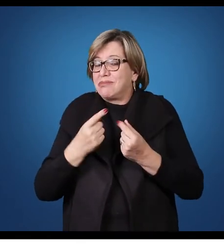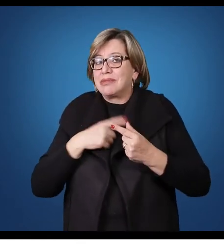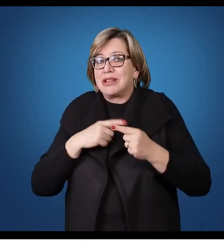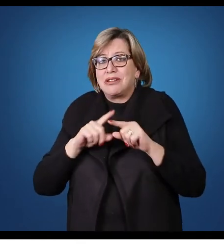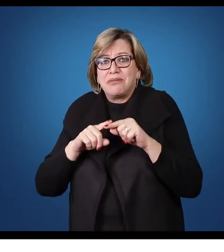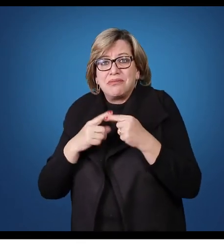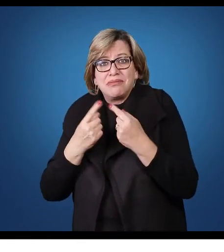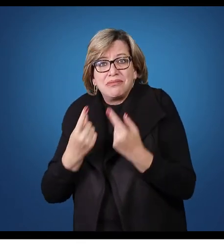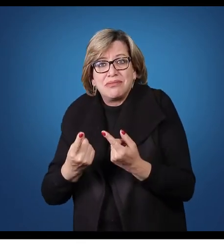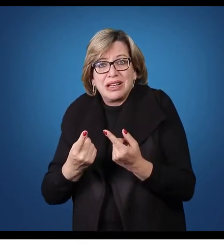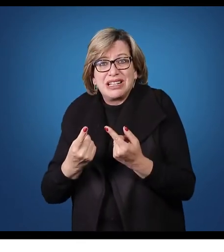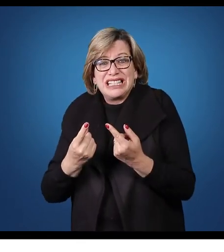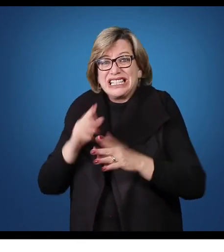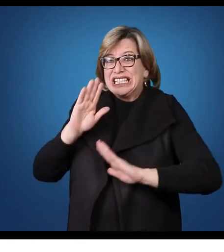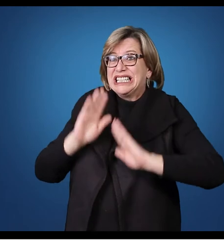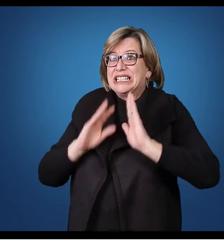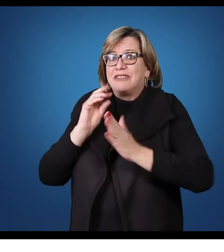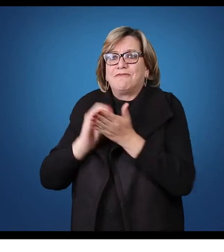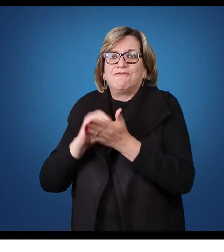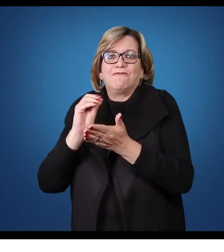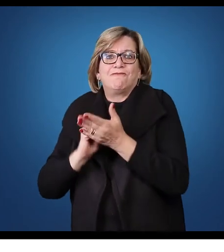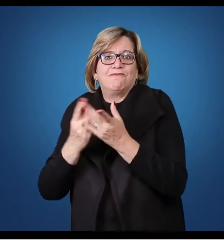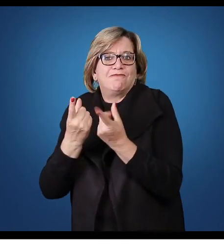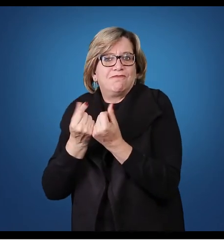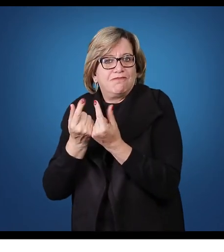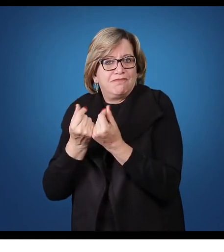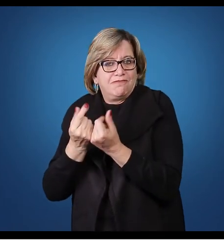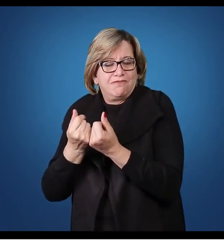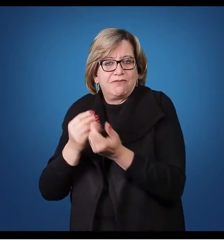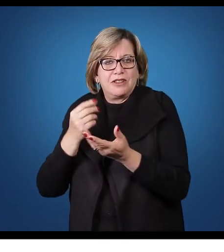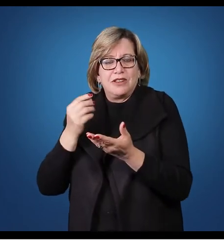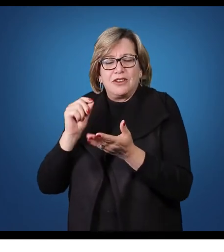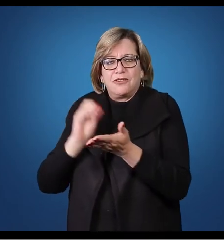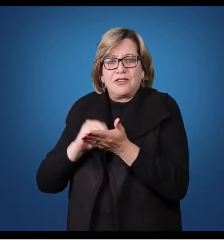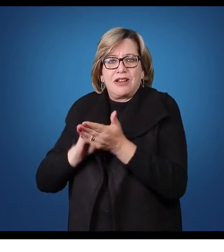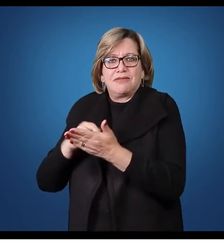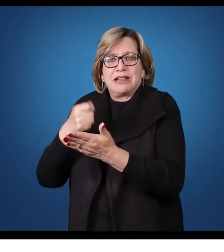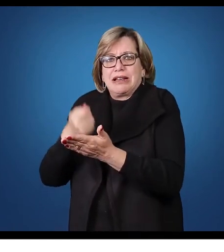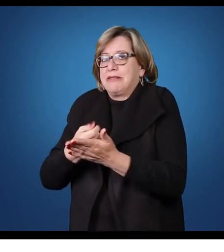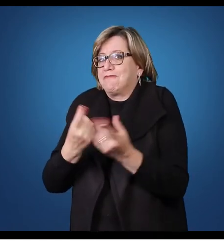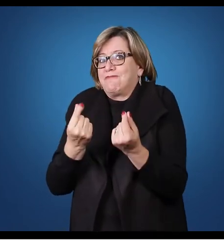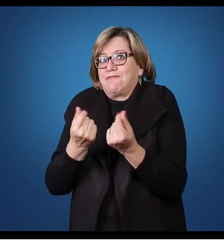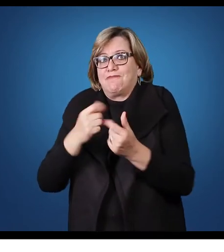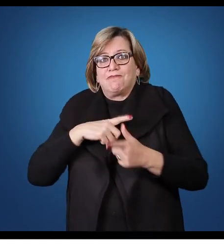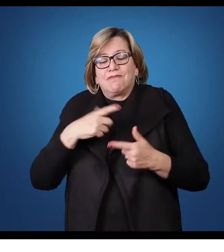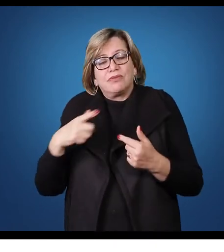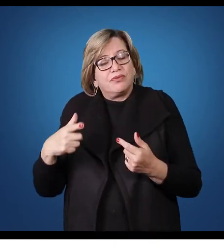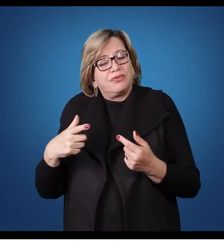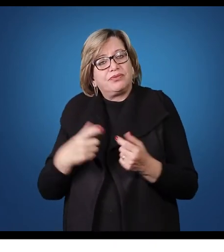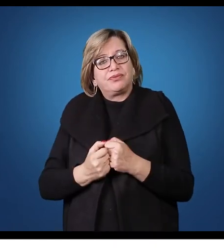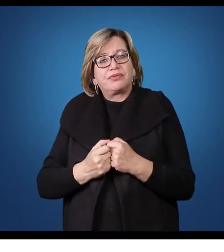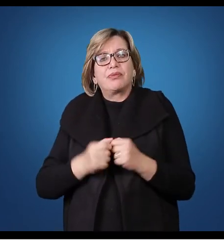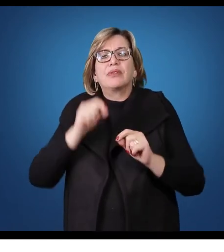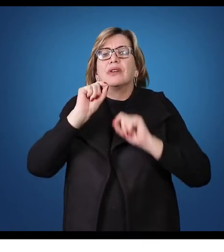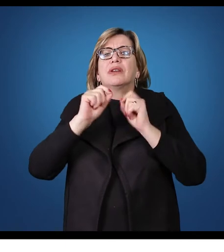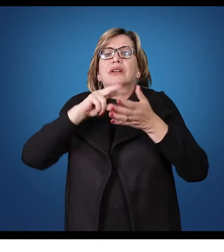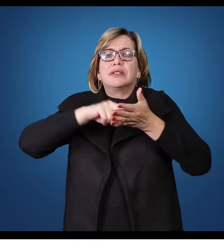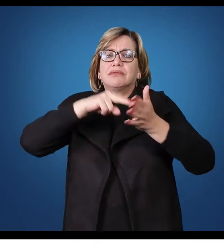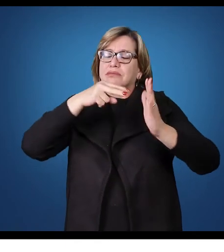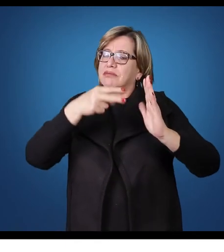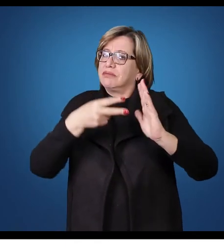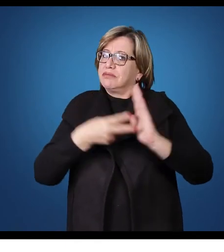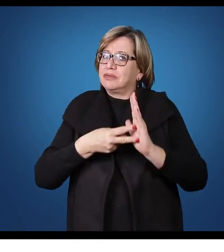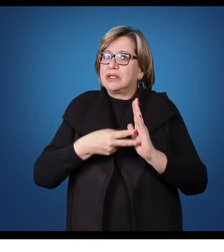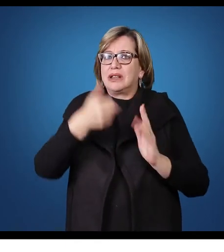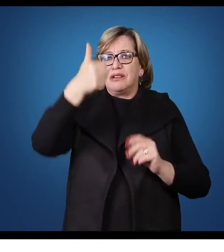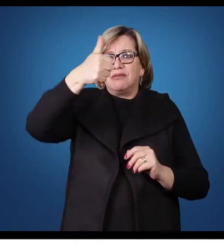mas sobrarão algumas obrigações no qual eu não tenho recurso para pagar. Isso significa que eu tenho